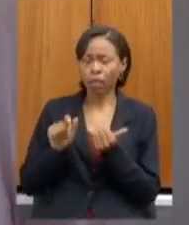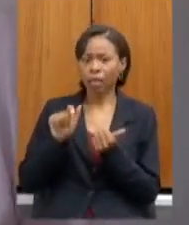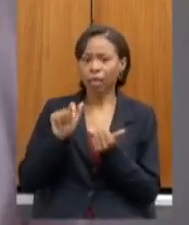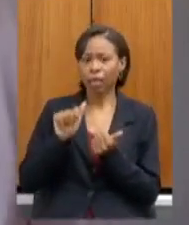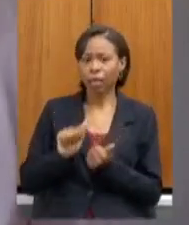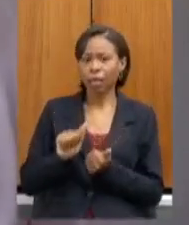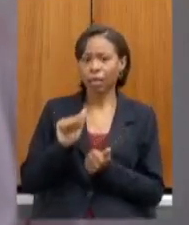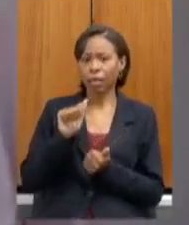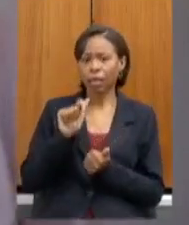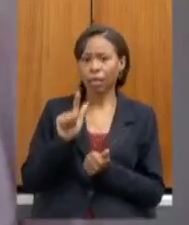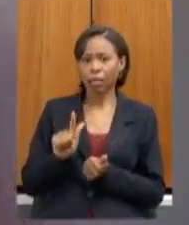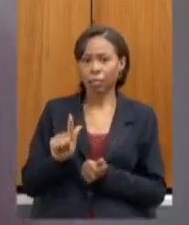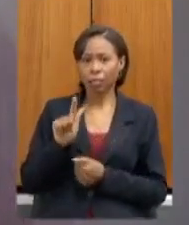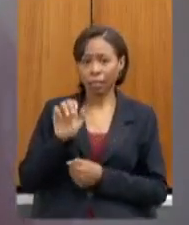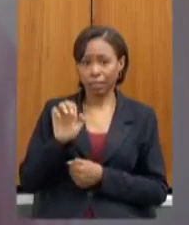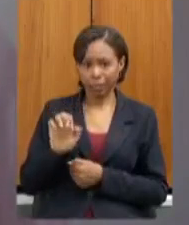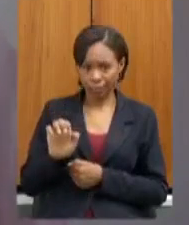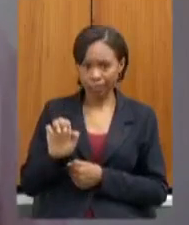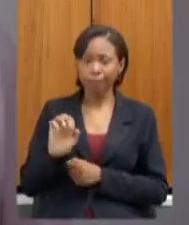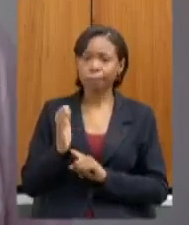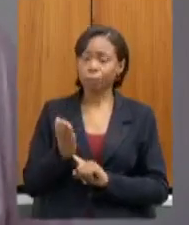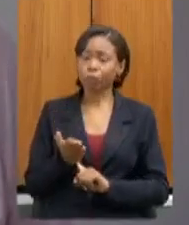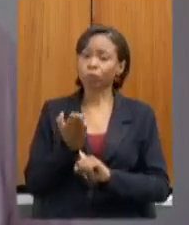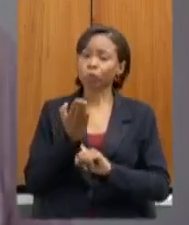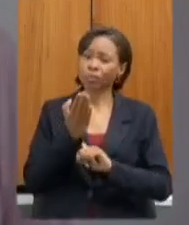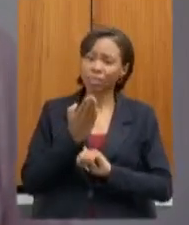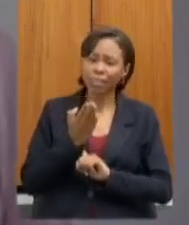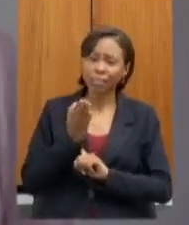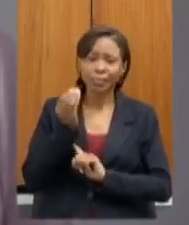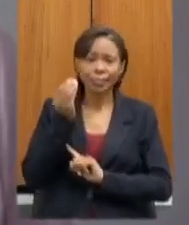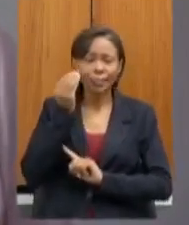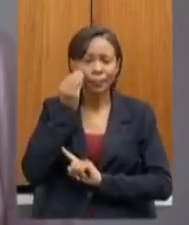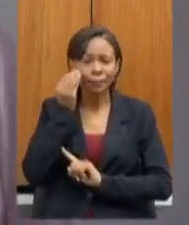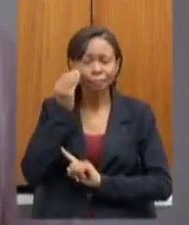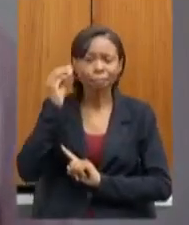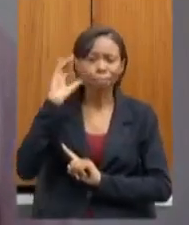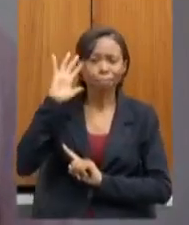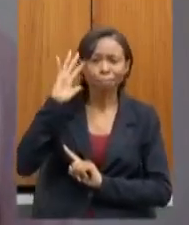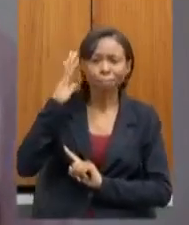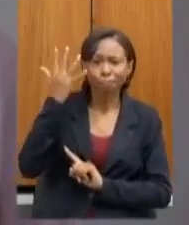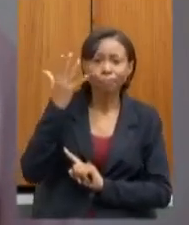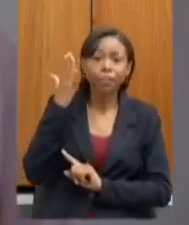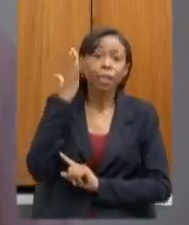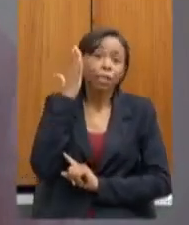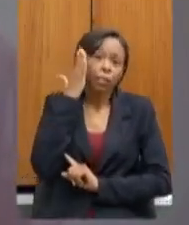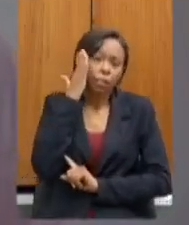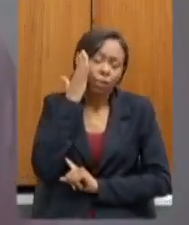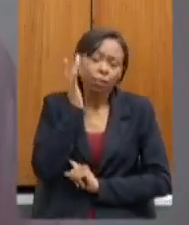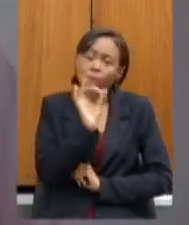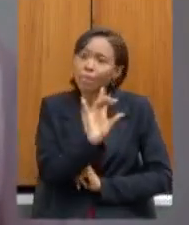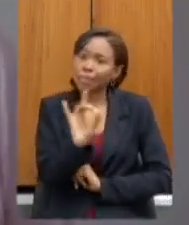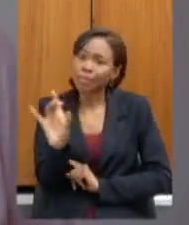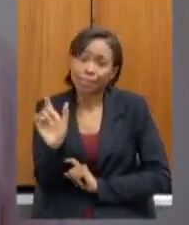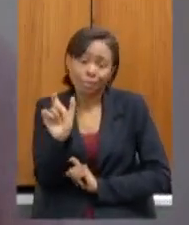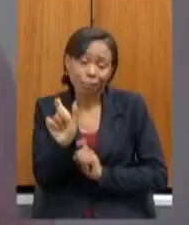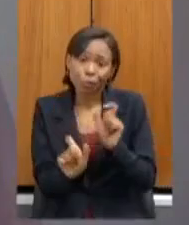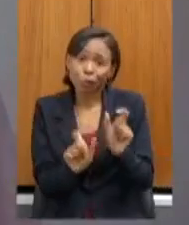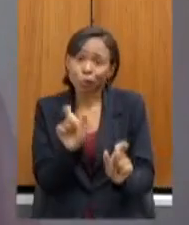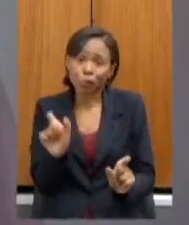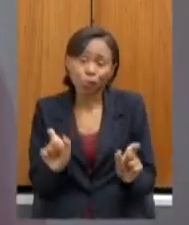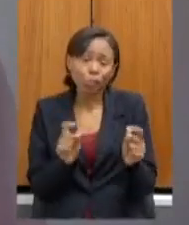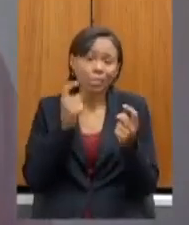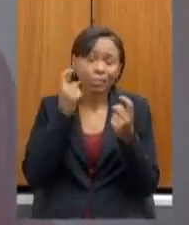na busca por essa solução entendendo a preocupação de cada um dos cidadãos e buscando justificar nesses